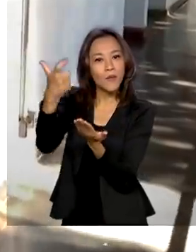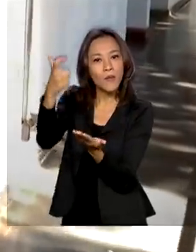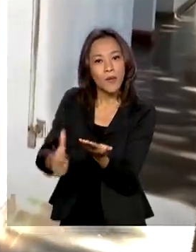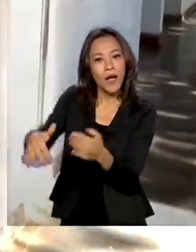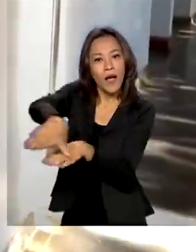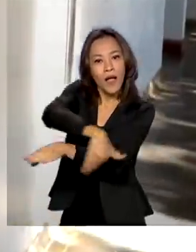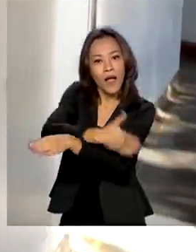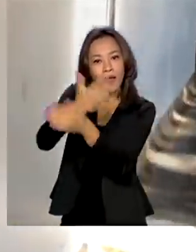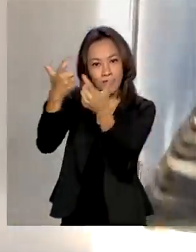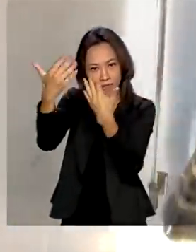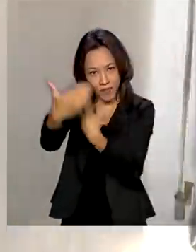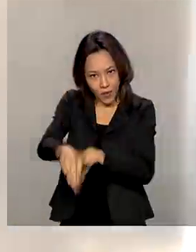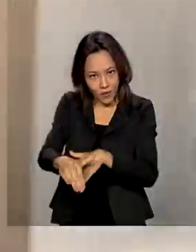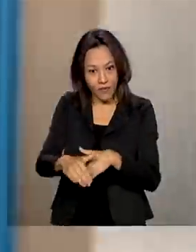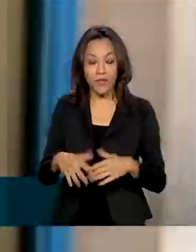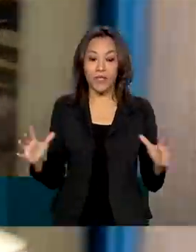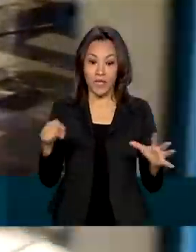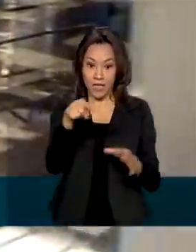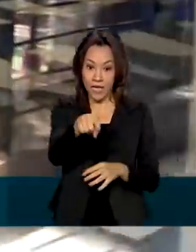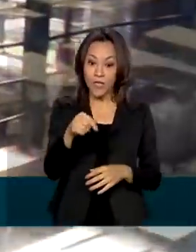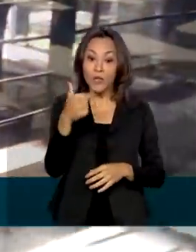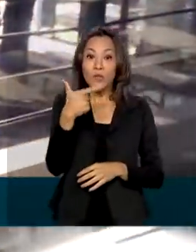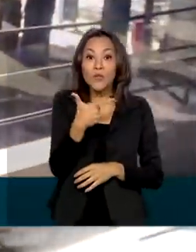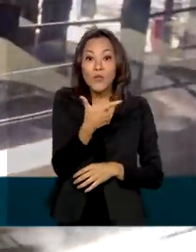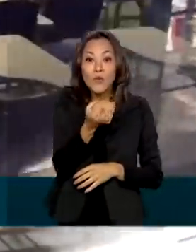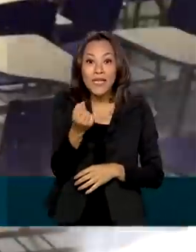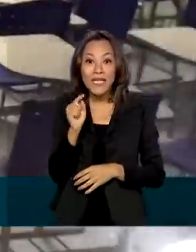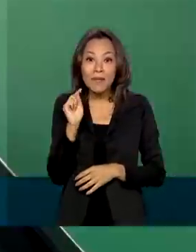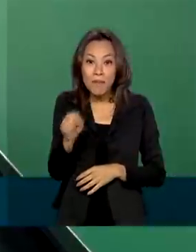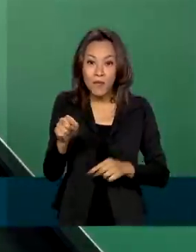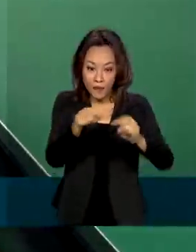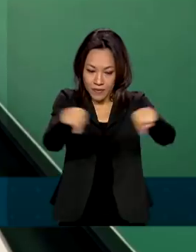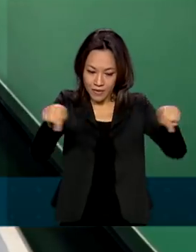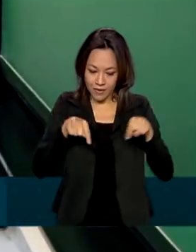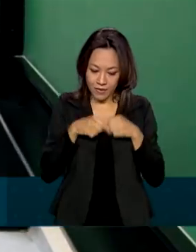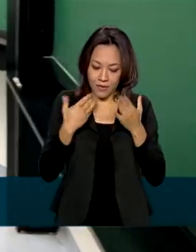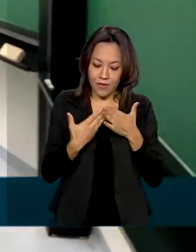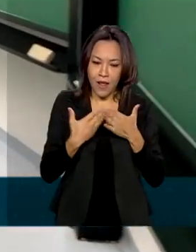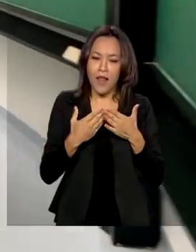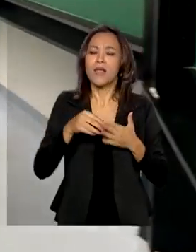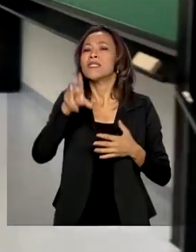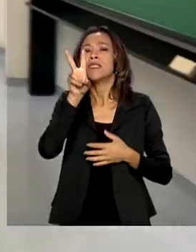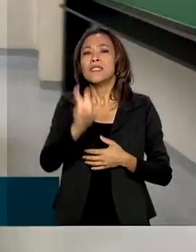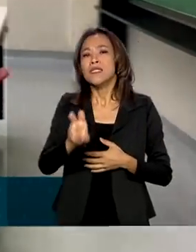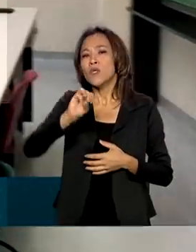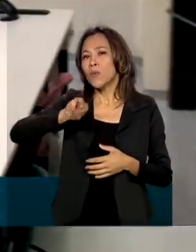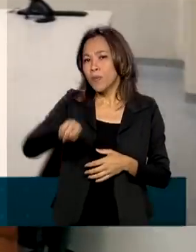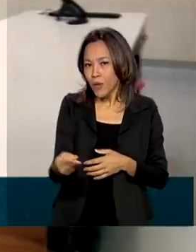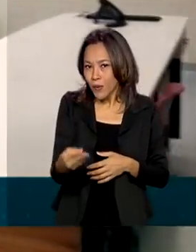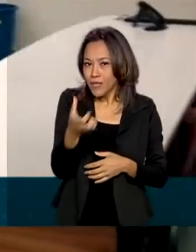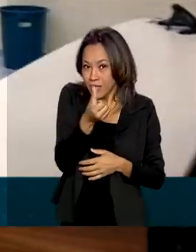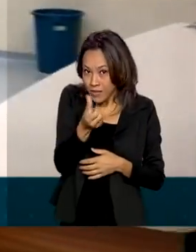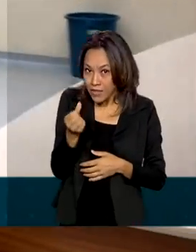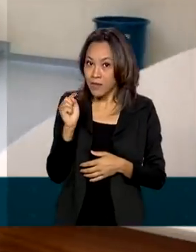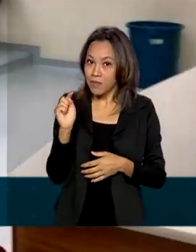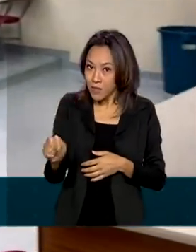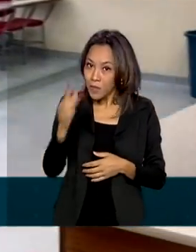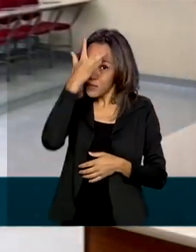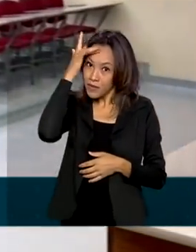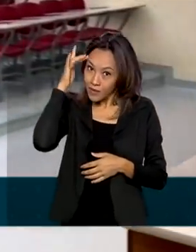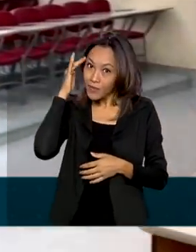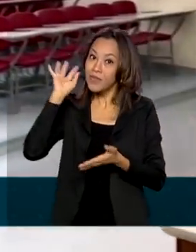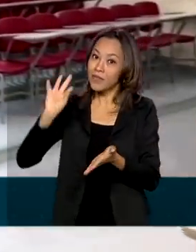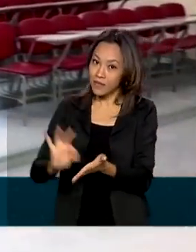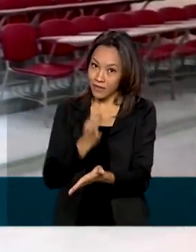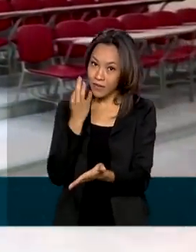Nesta edição, 200 mil salas de aula vão receber os 5 milhões e 600 mil inscritos. E atenção